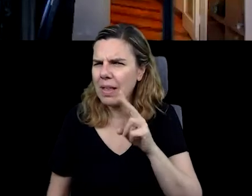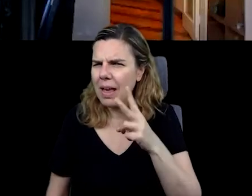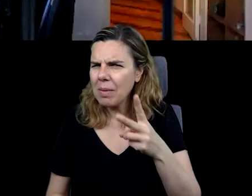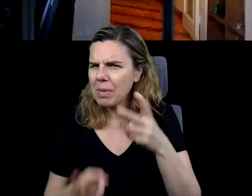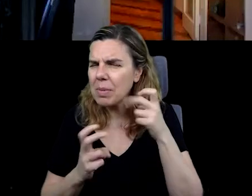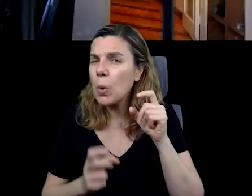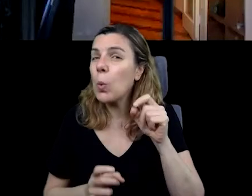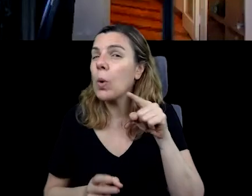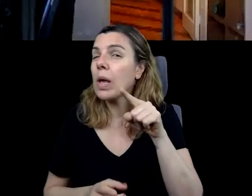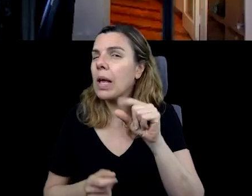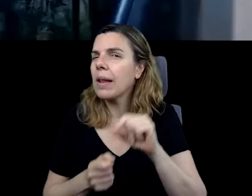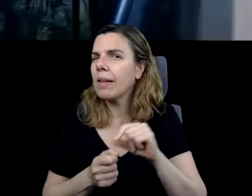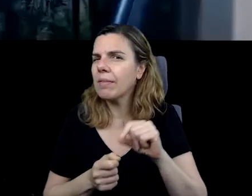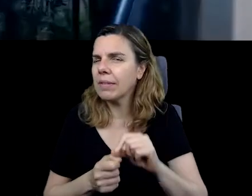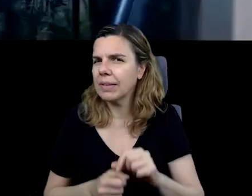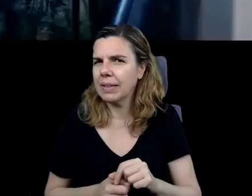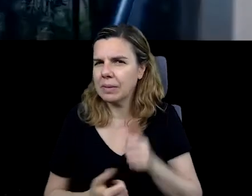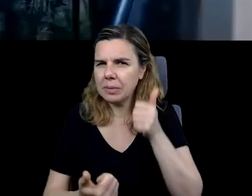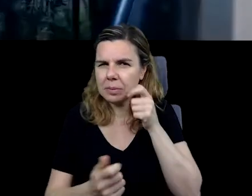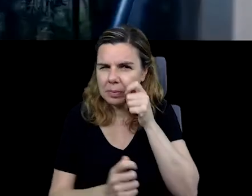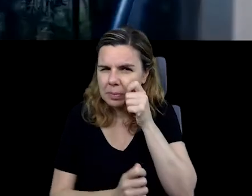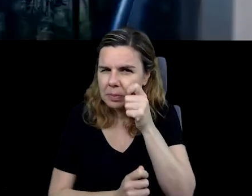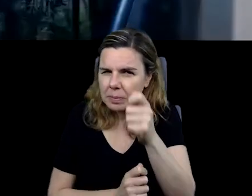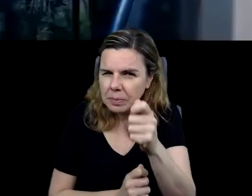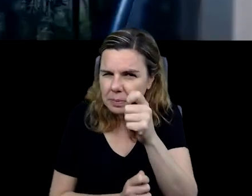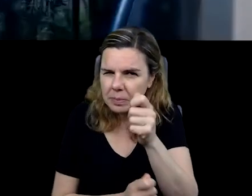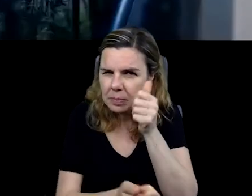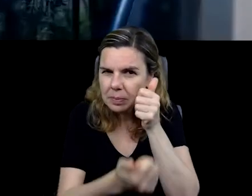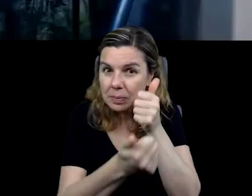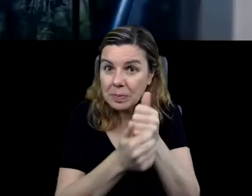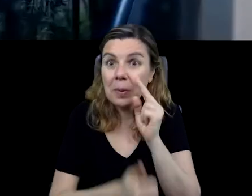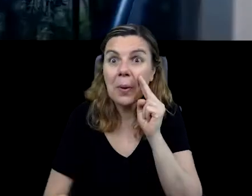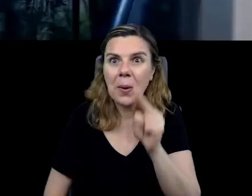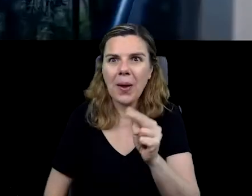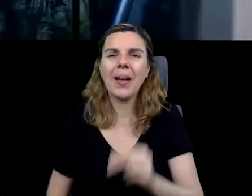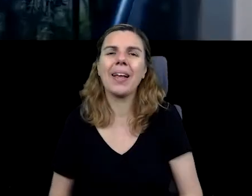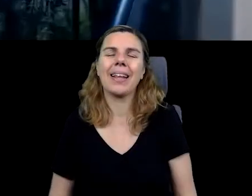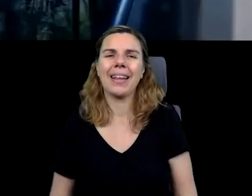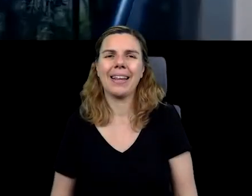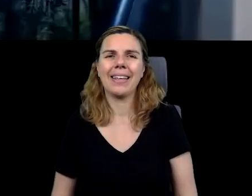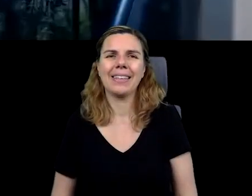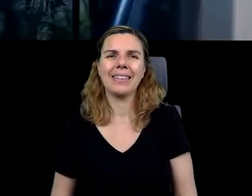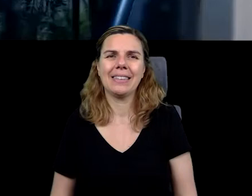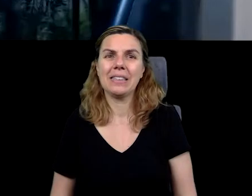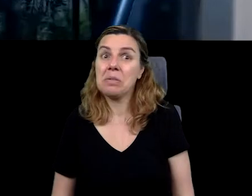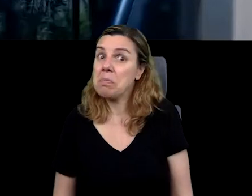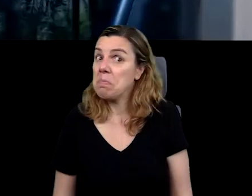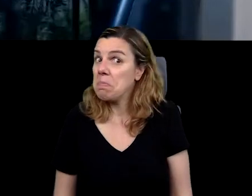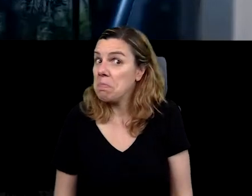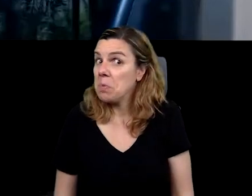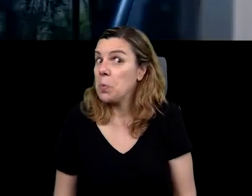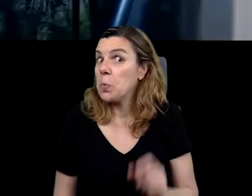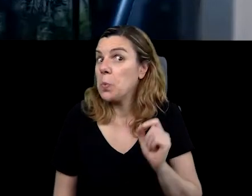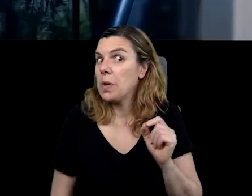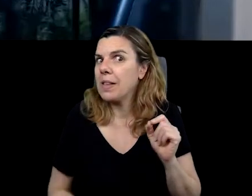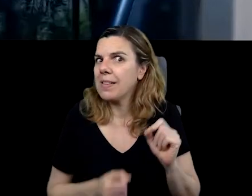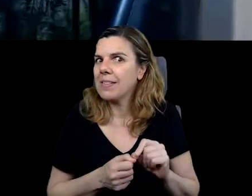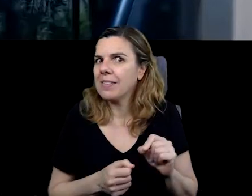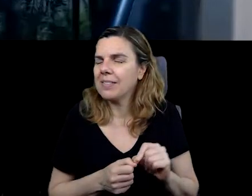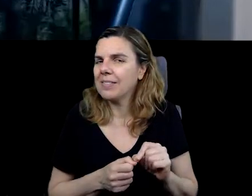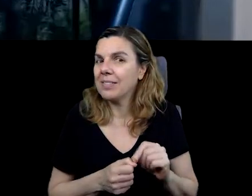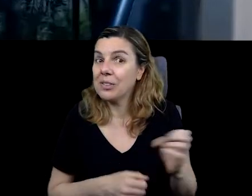fazendo? A gente teria que chegar mais perto. Chegamos mais perto. Será uma nova história?